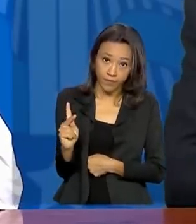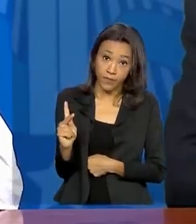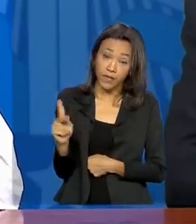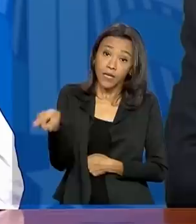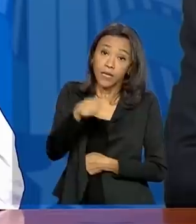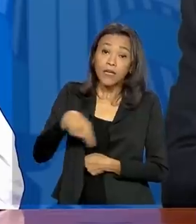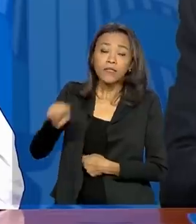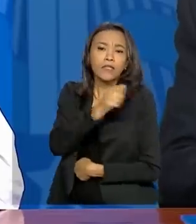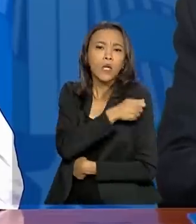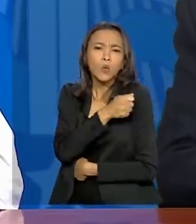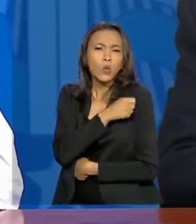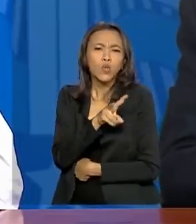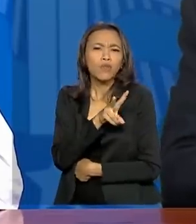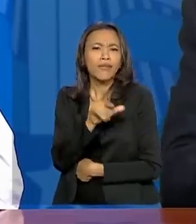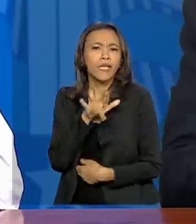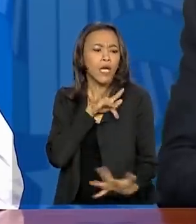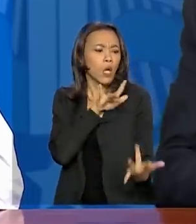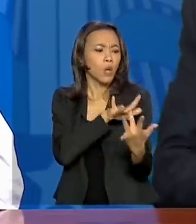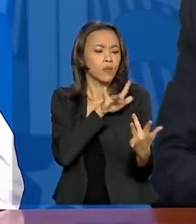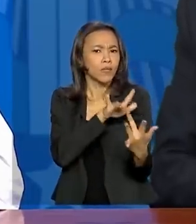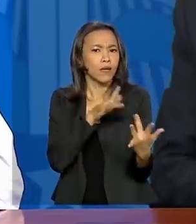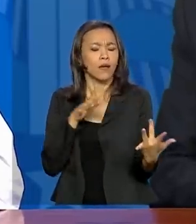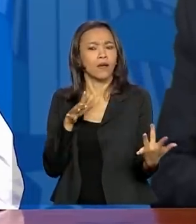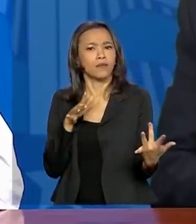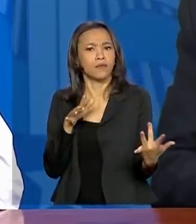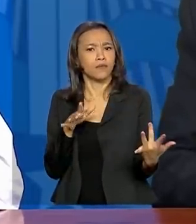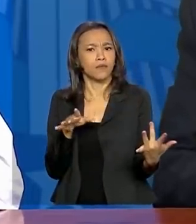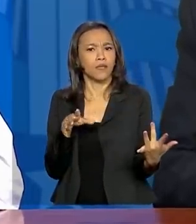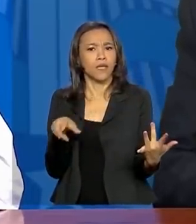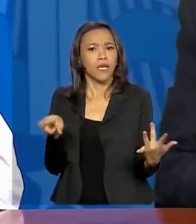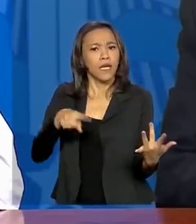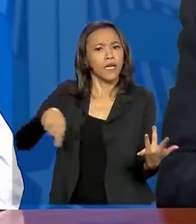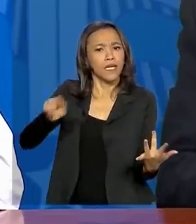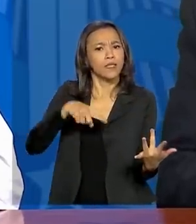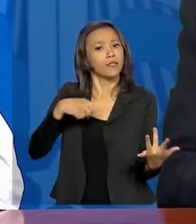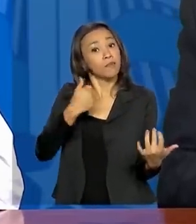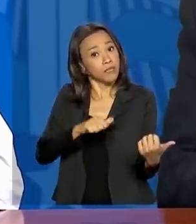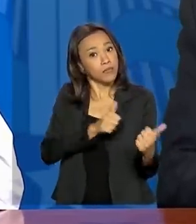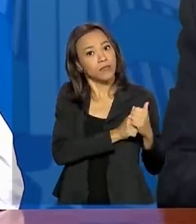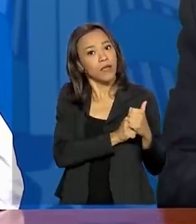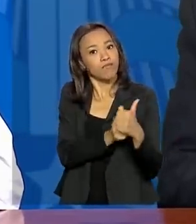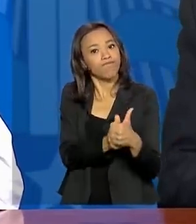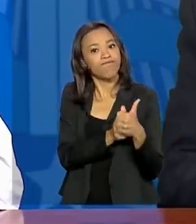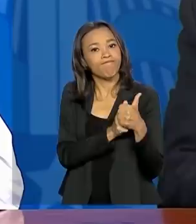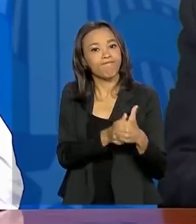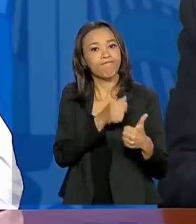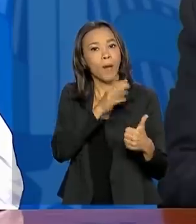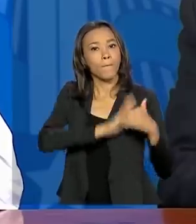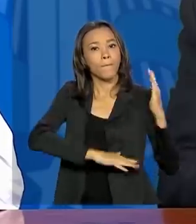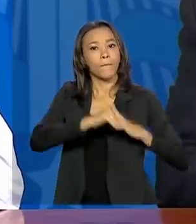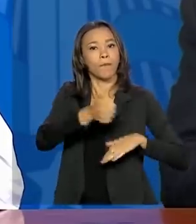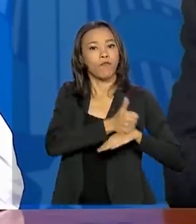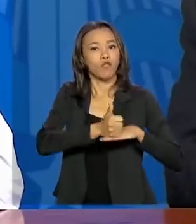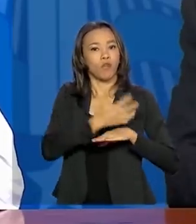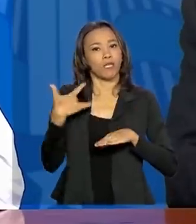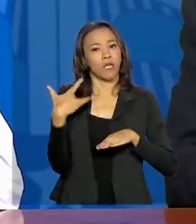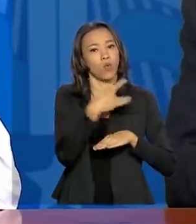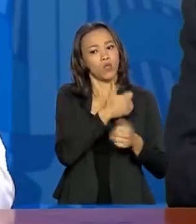não vão estar em contato. Nenhum desses alunos poderão participar sem estar supervisionado por profissional de saúde